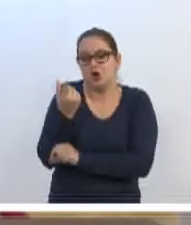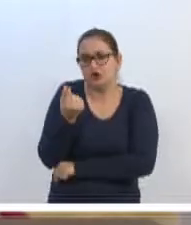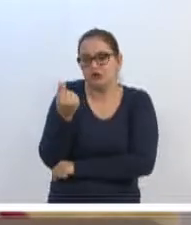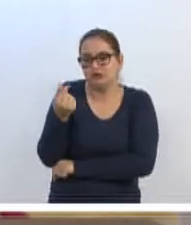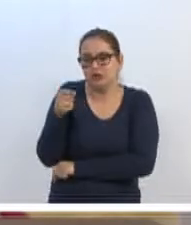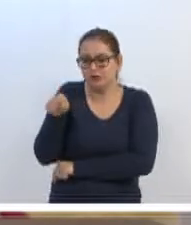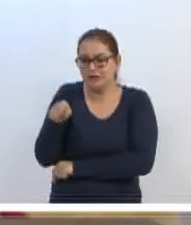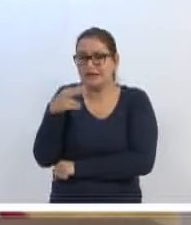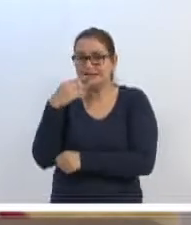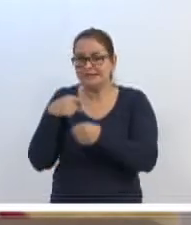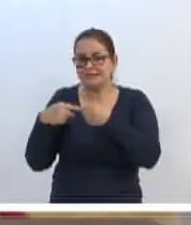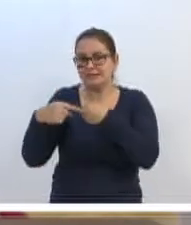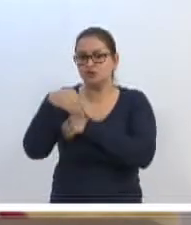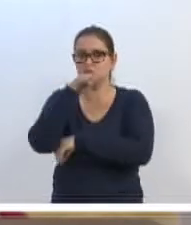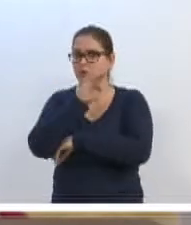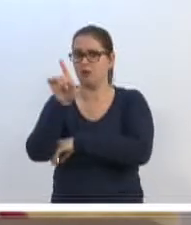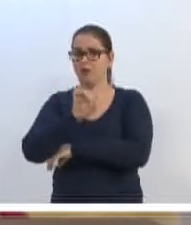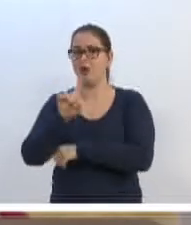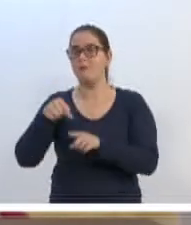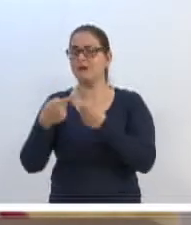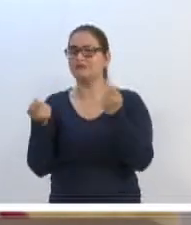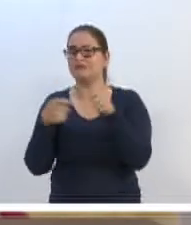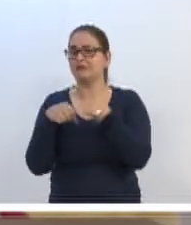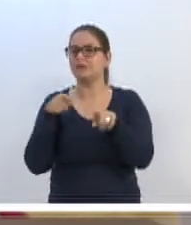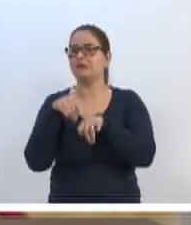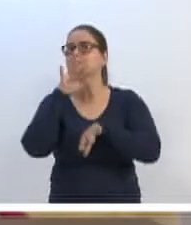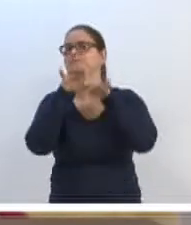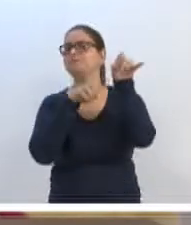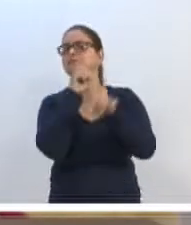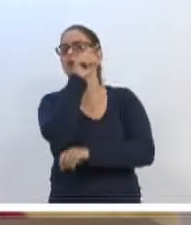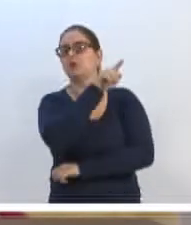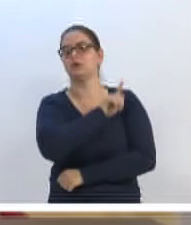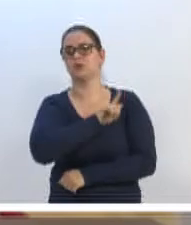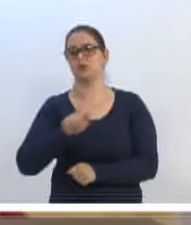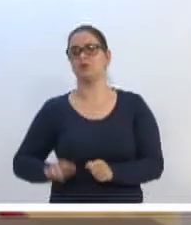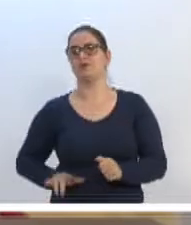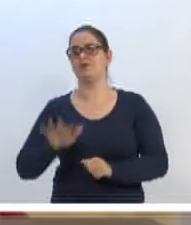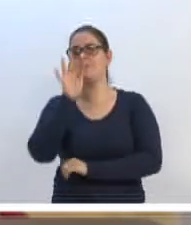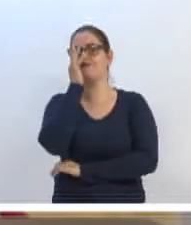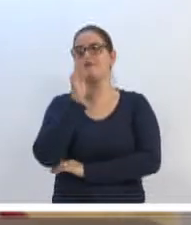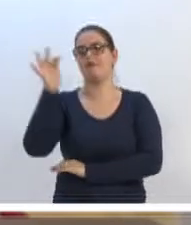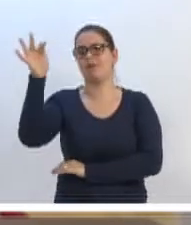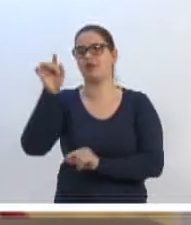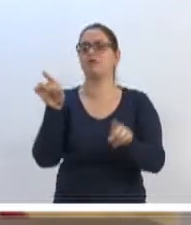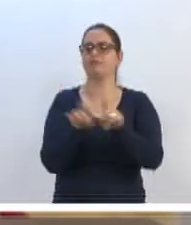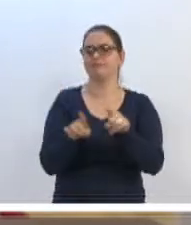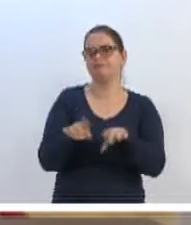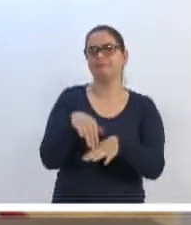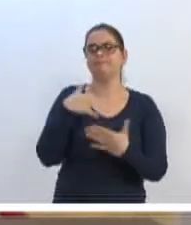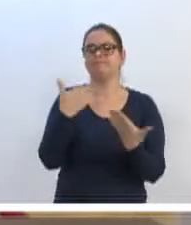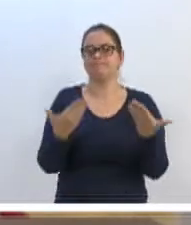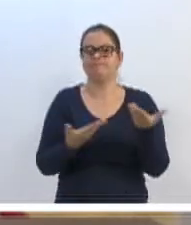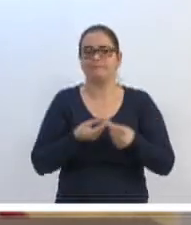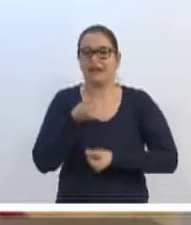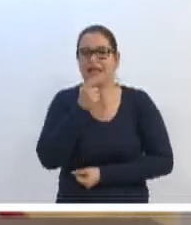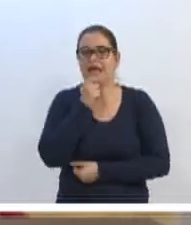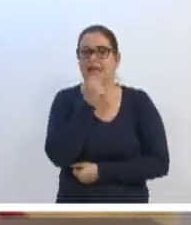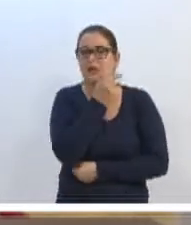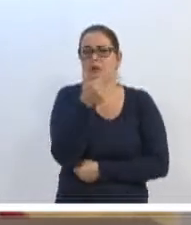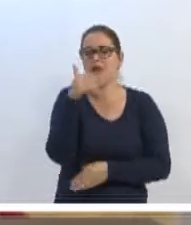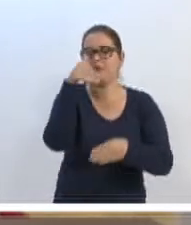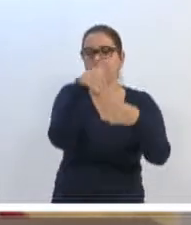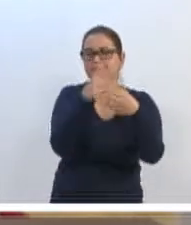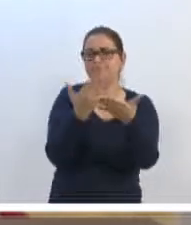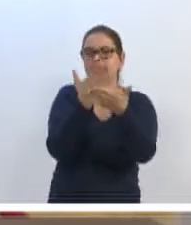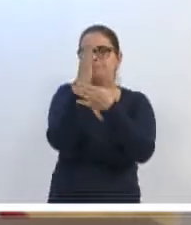daqui da cidade de Blumenau, mas a gente tem a possibilidade de buscar através do governo federal, muito embora, infelizmente, nós não tenhamos eleito